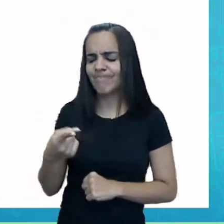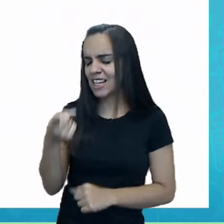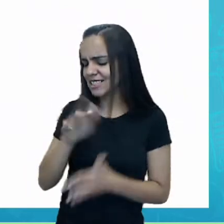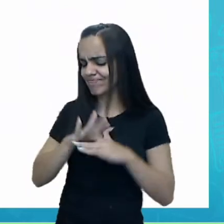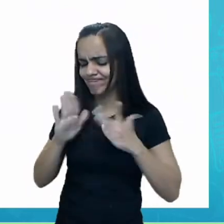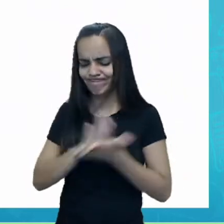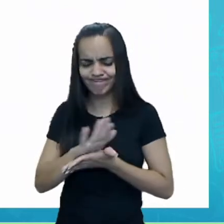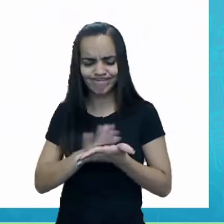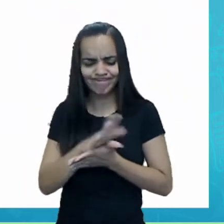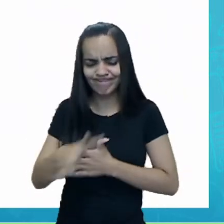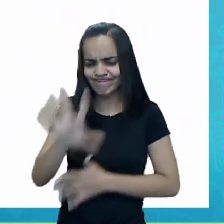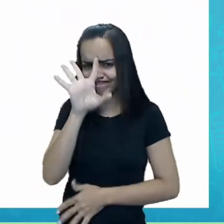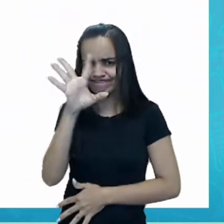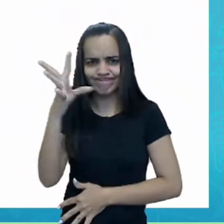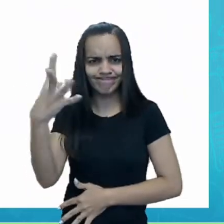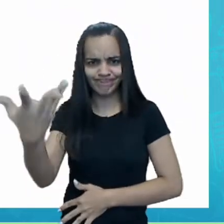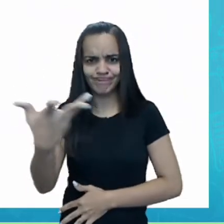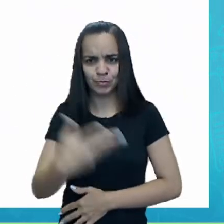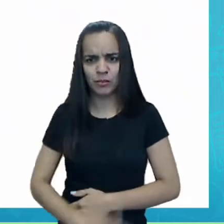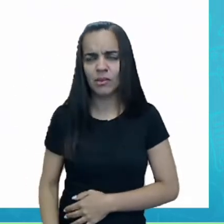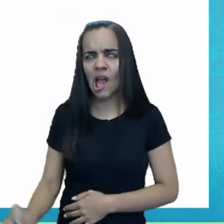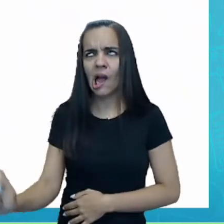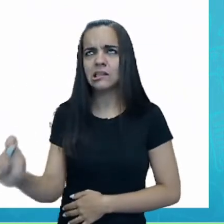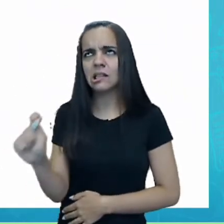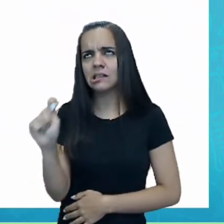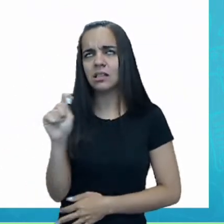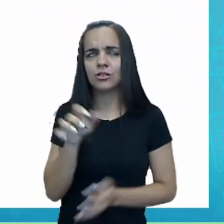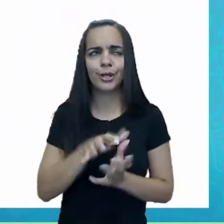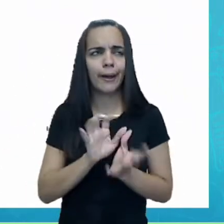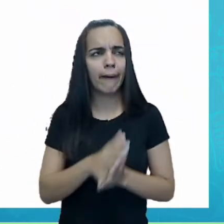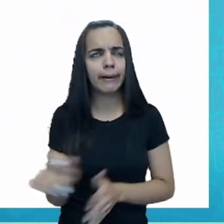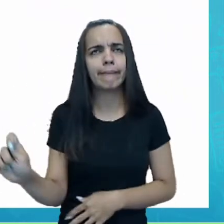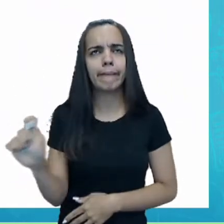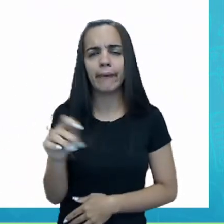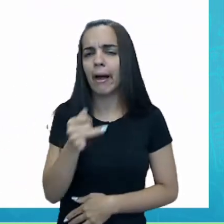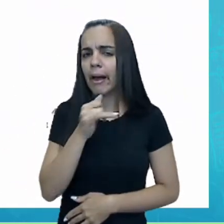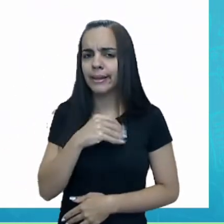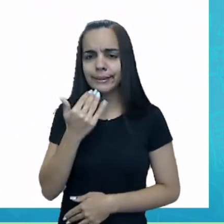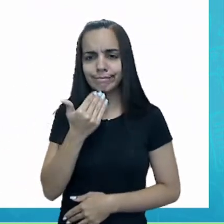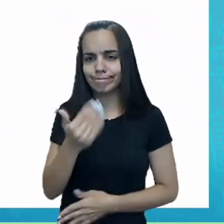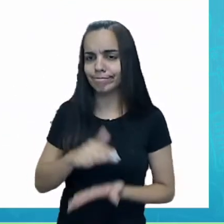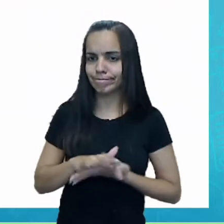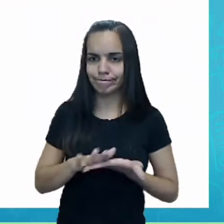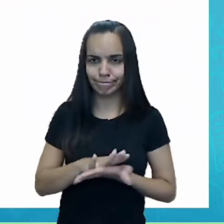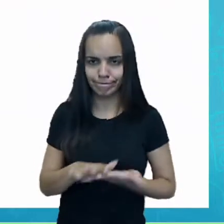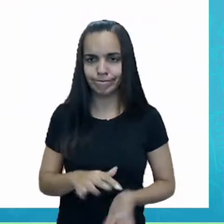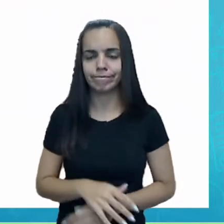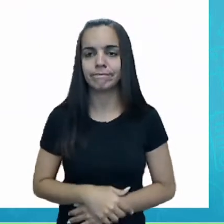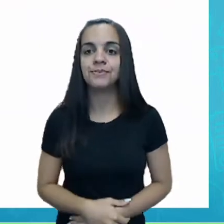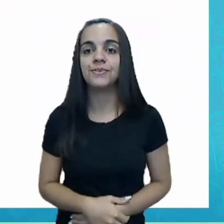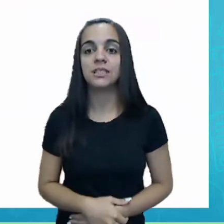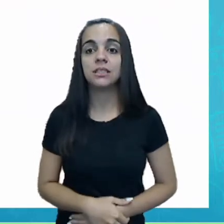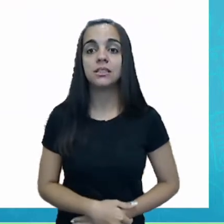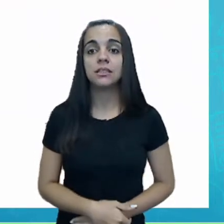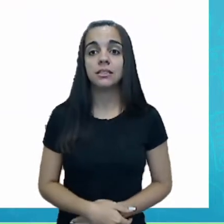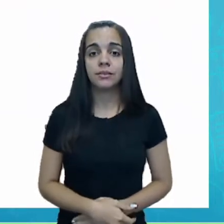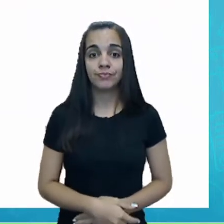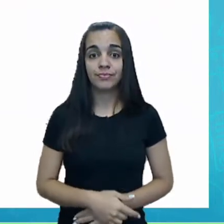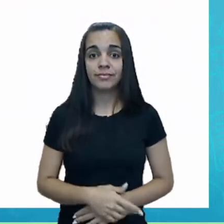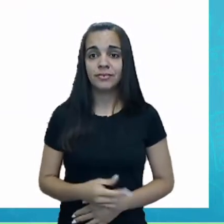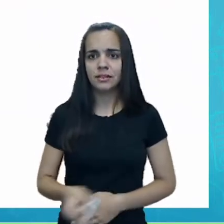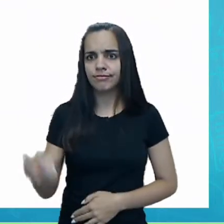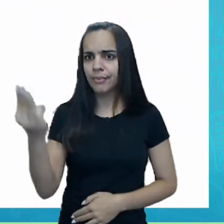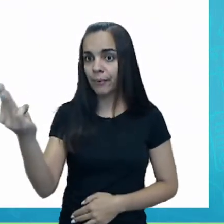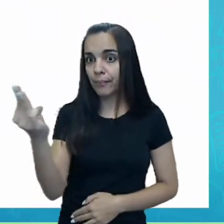jacaré roía a cenoura e o dente ainda doía. Agora apareceu